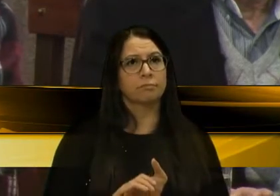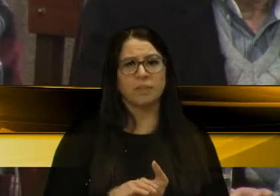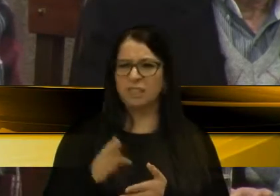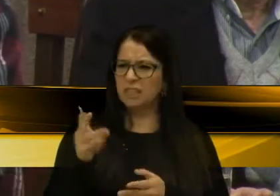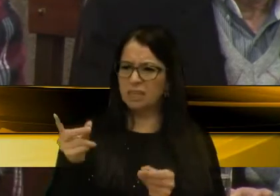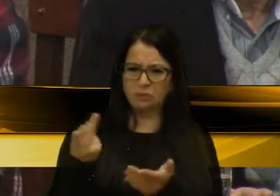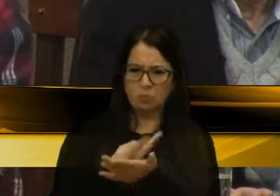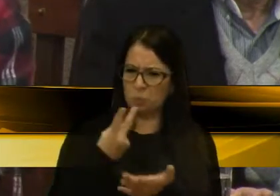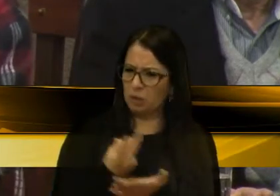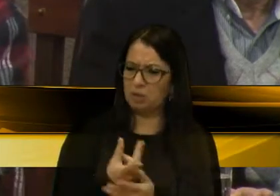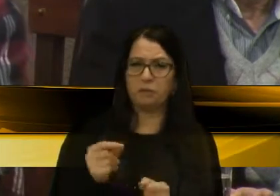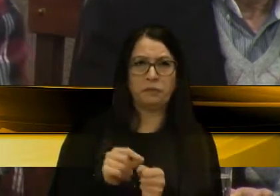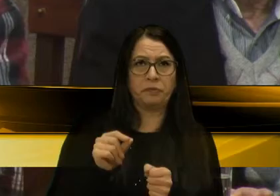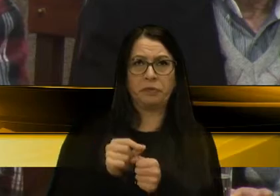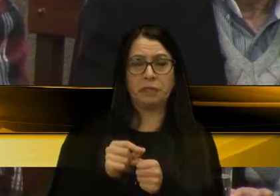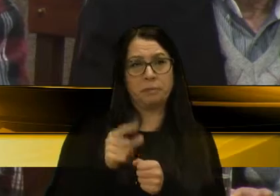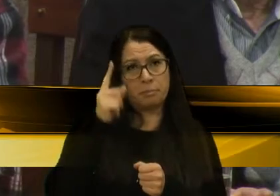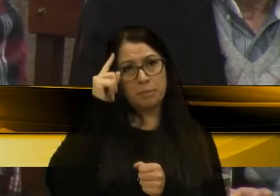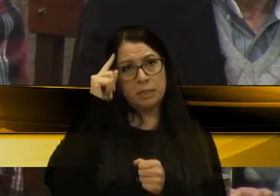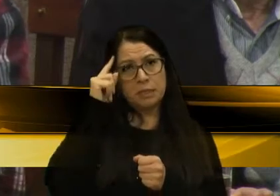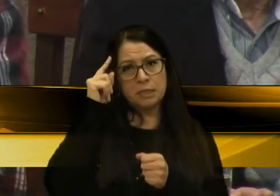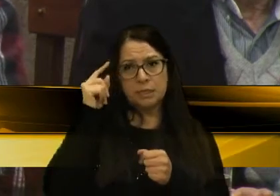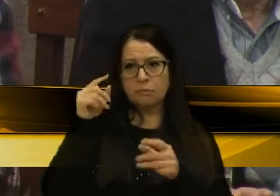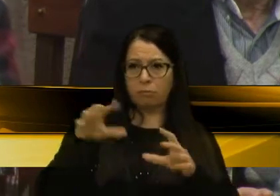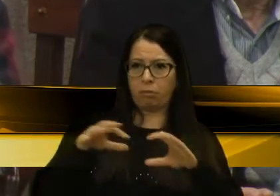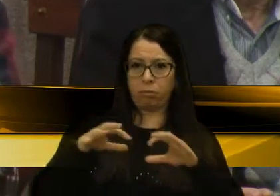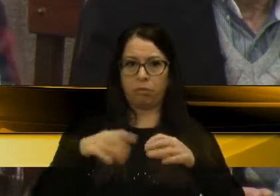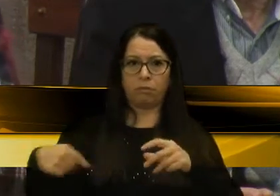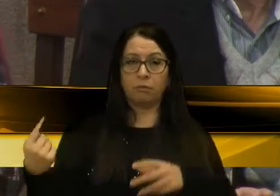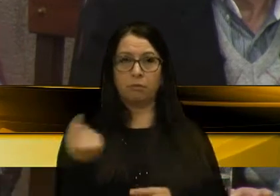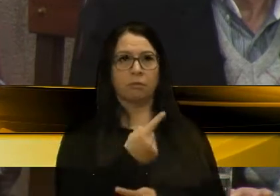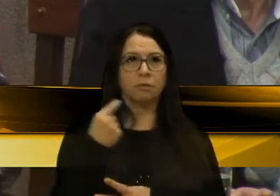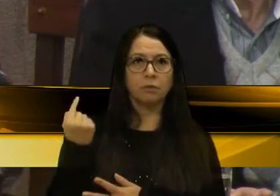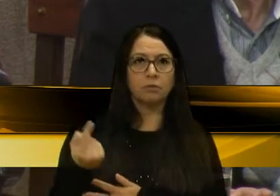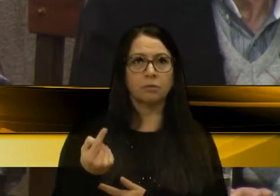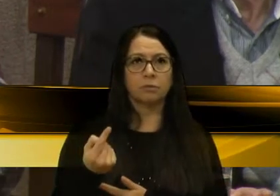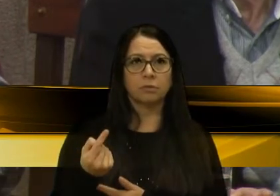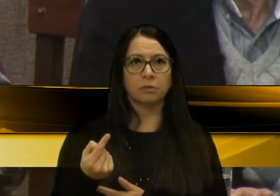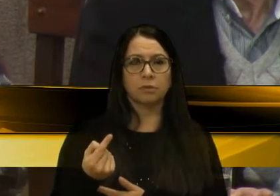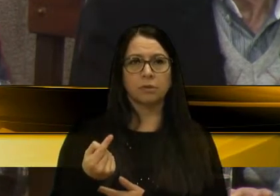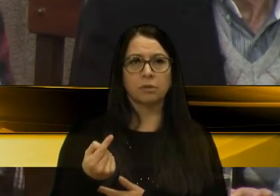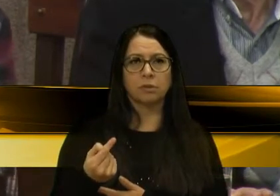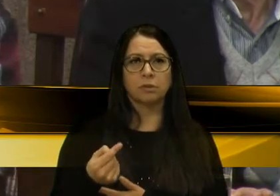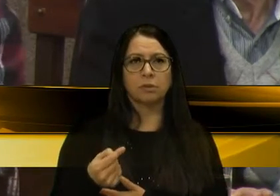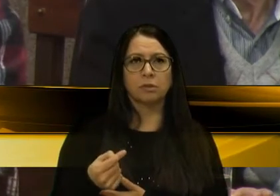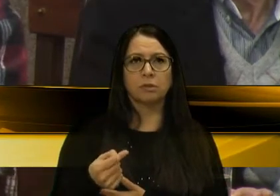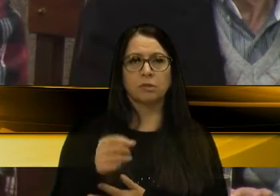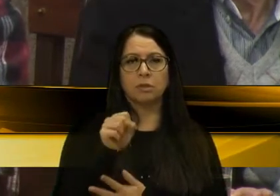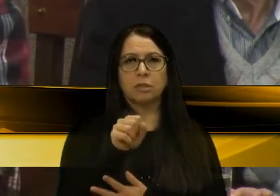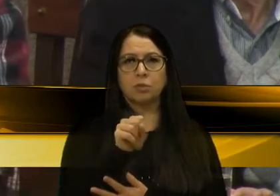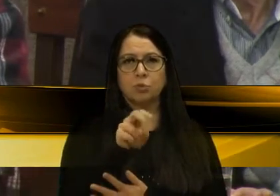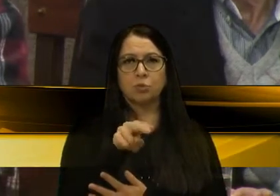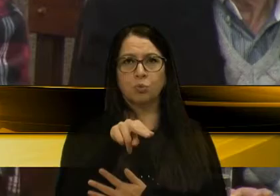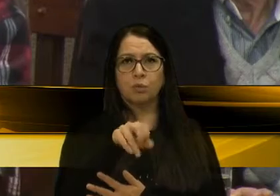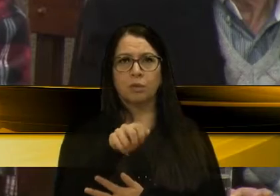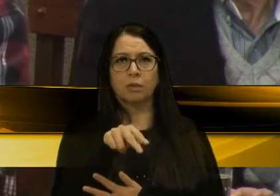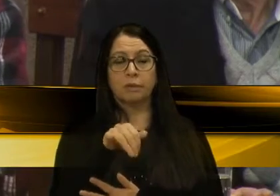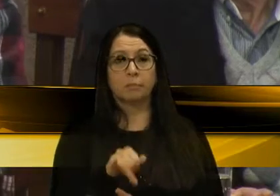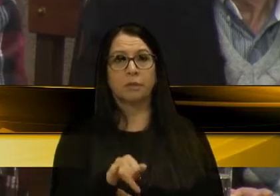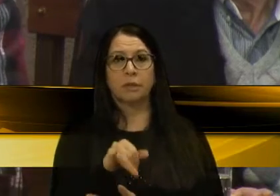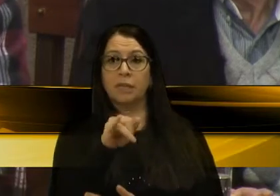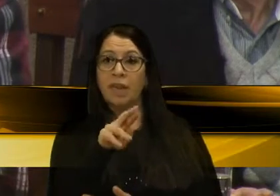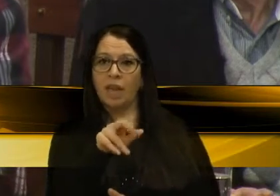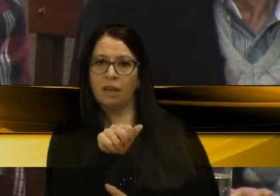feita, que parece que passou um terremoto lá do tsunami, um tsunami do Iraque, uma guerra do Iraque, é uma vergonha,